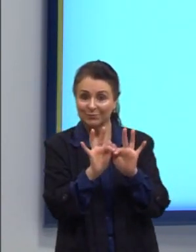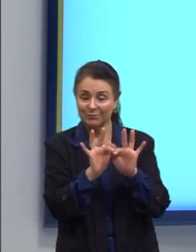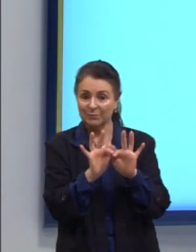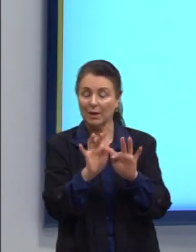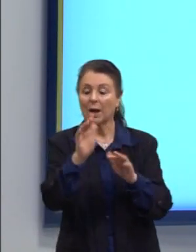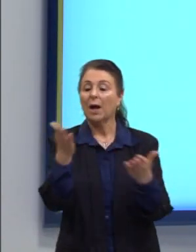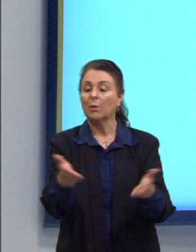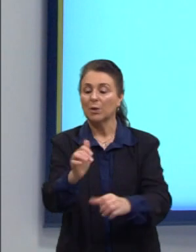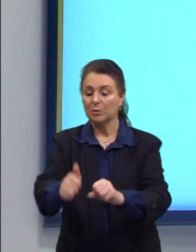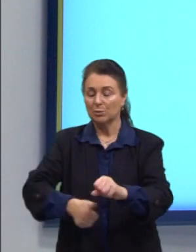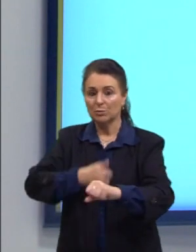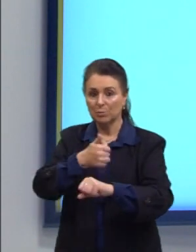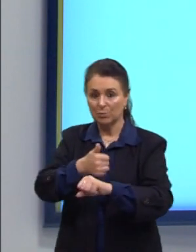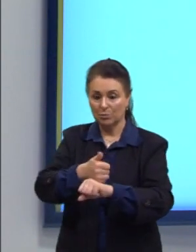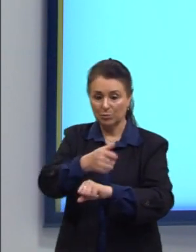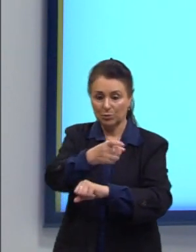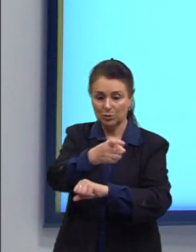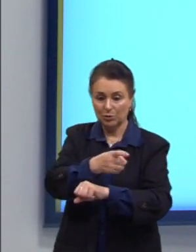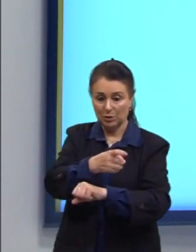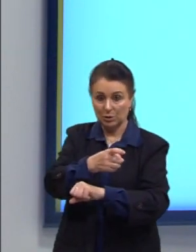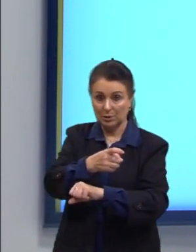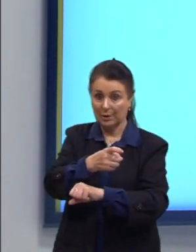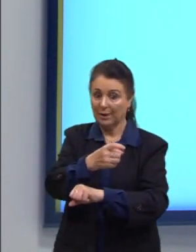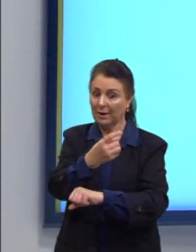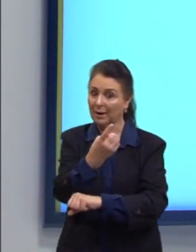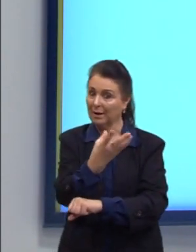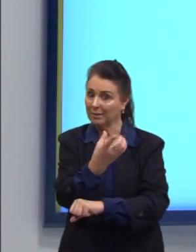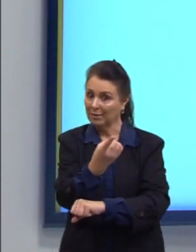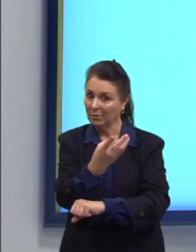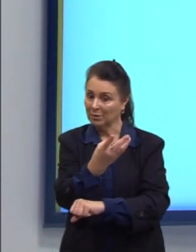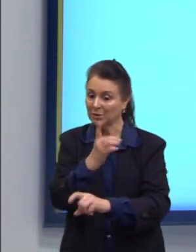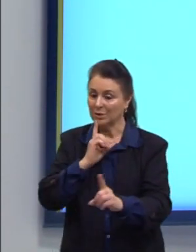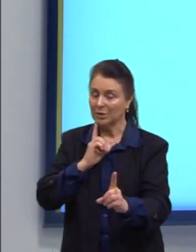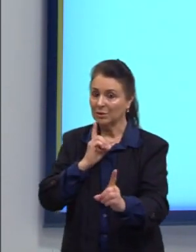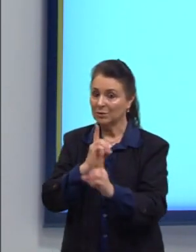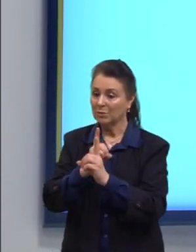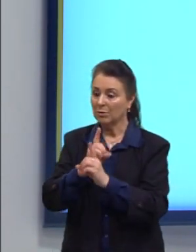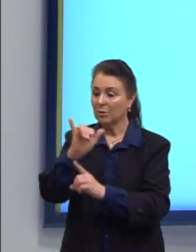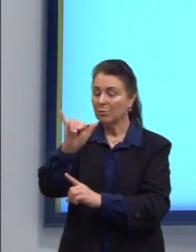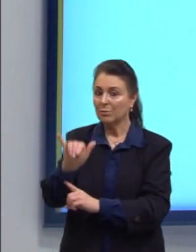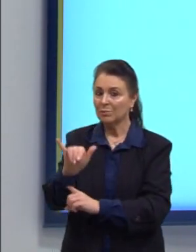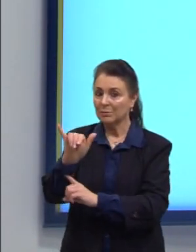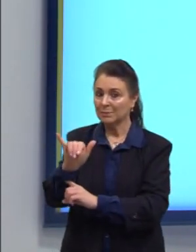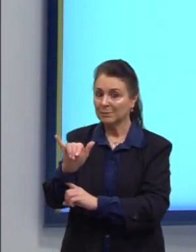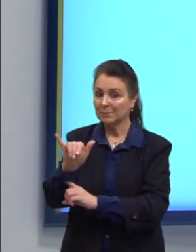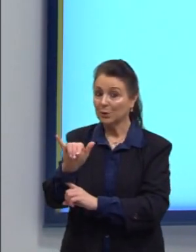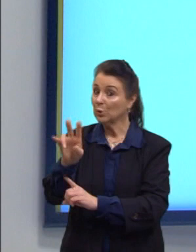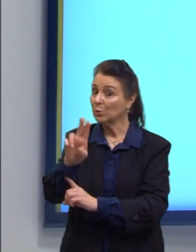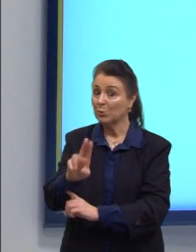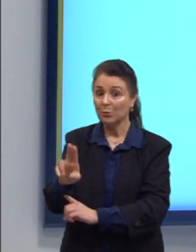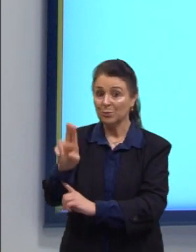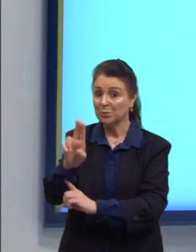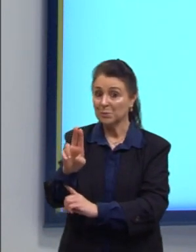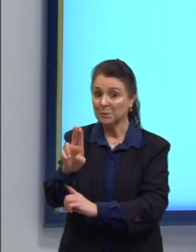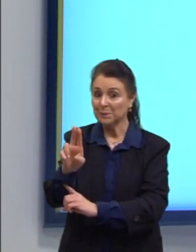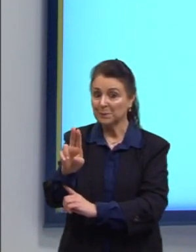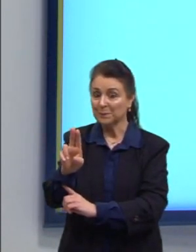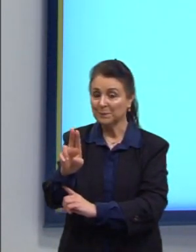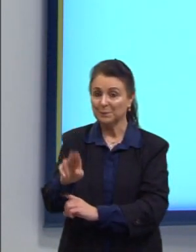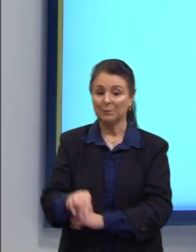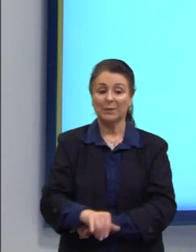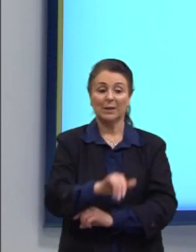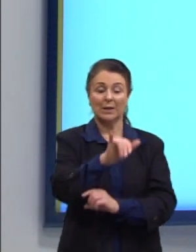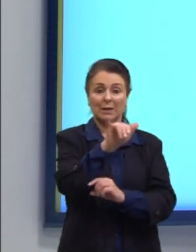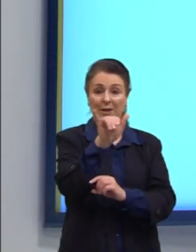substituir, então, o X por 14 e descobrir o valor do Y, o valor do consumo. Então, o